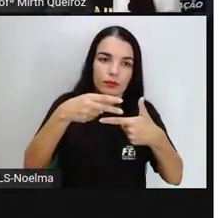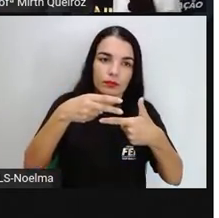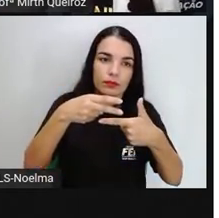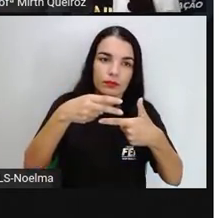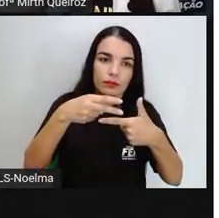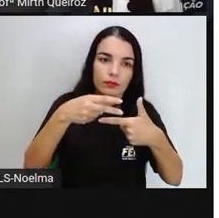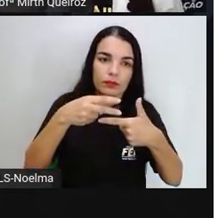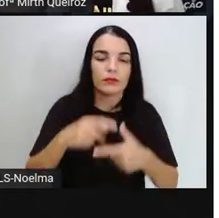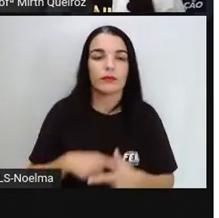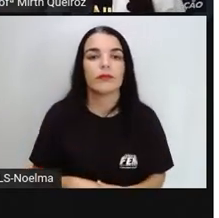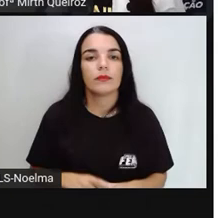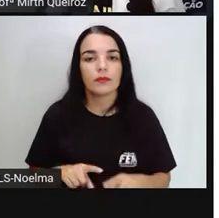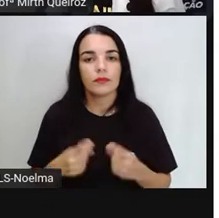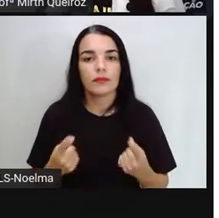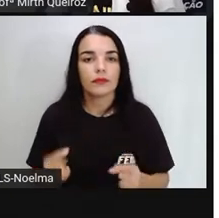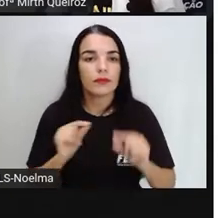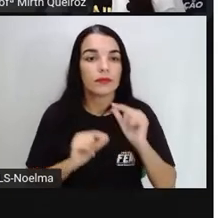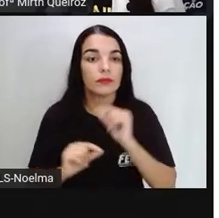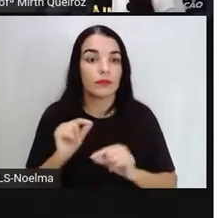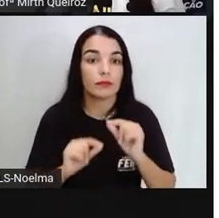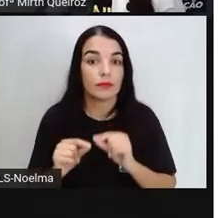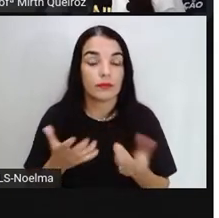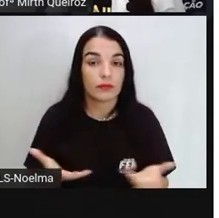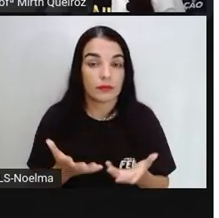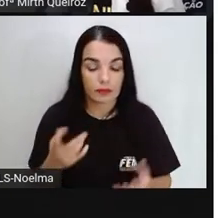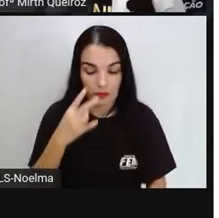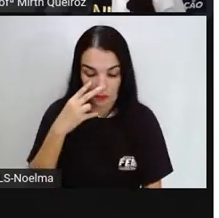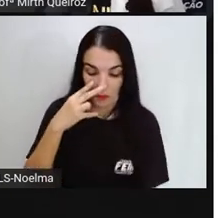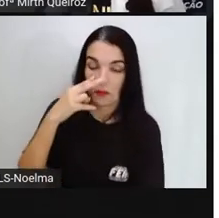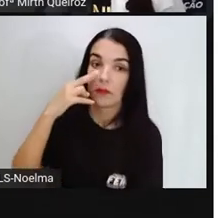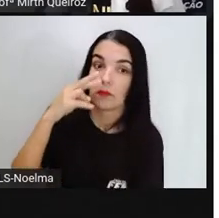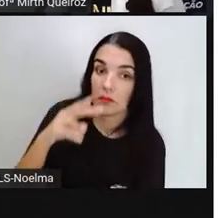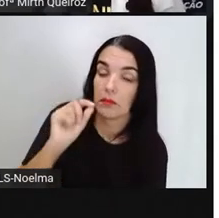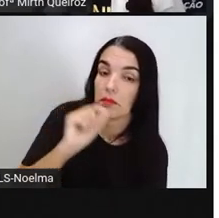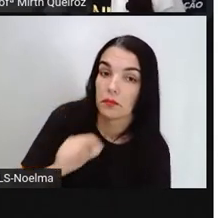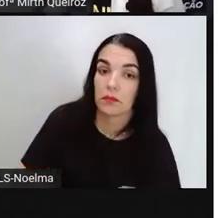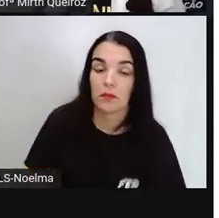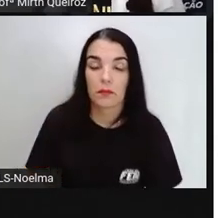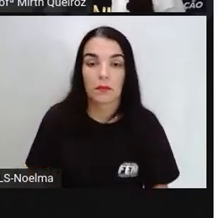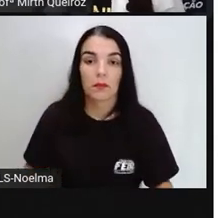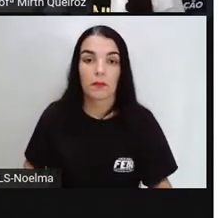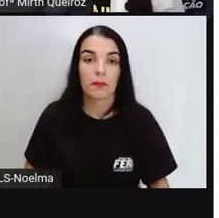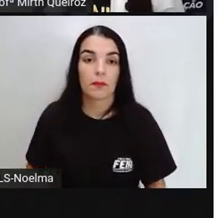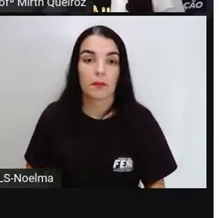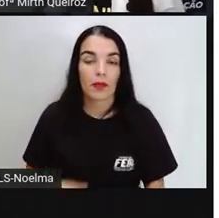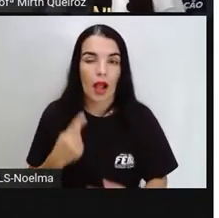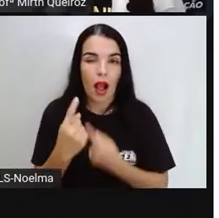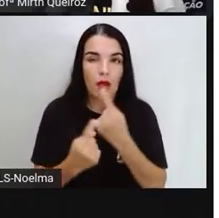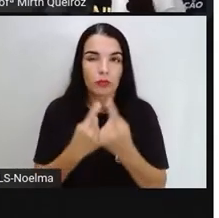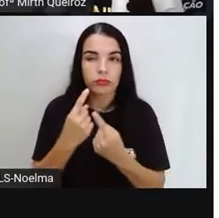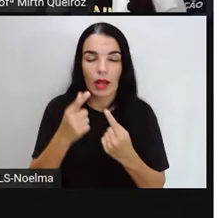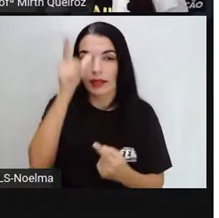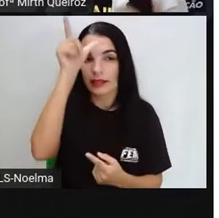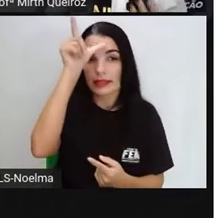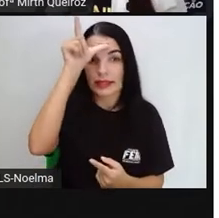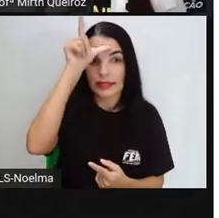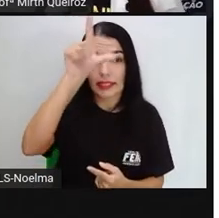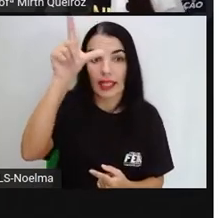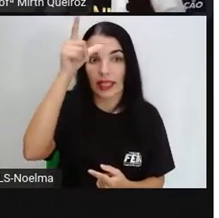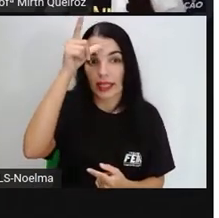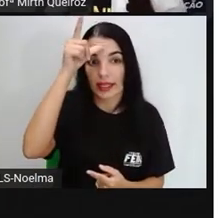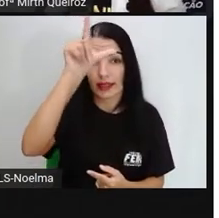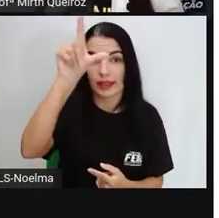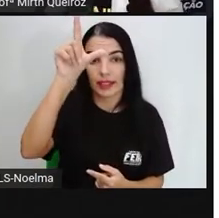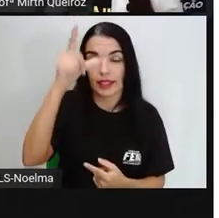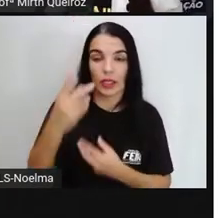Para isso, nós iremos ler algumas lendas, né? Que vai falar aí